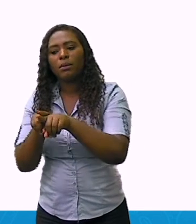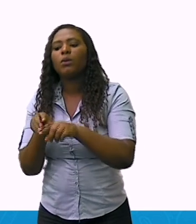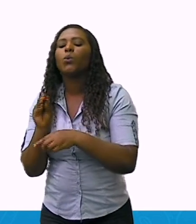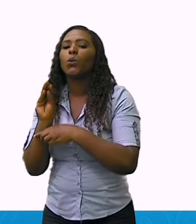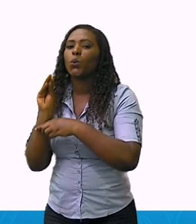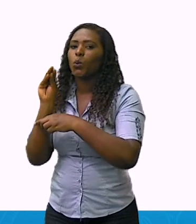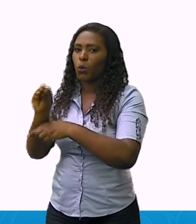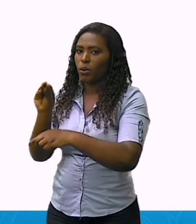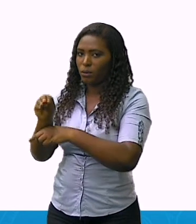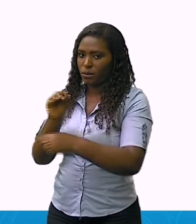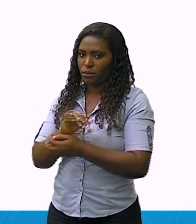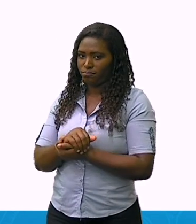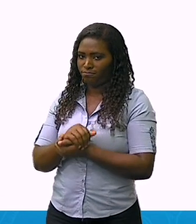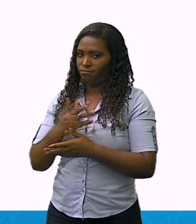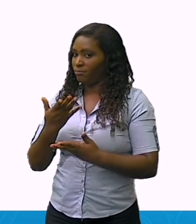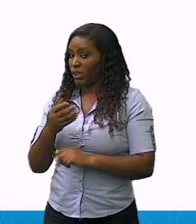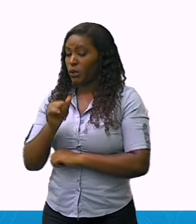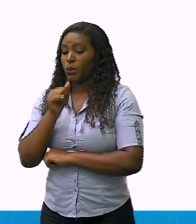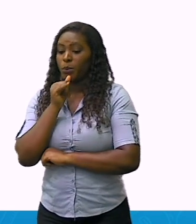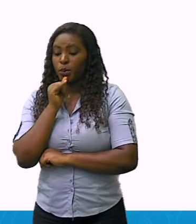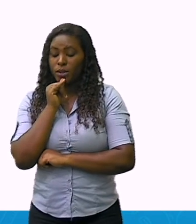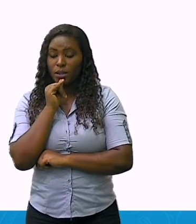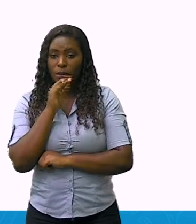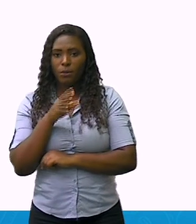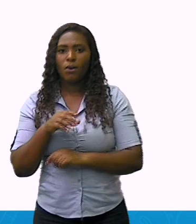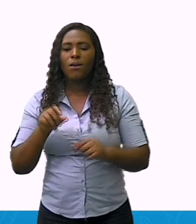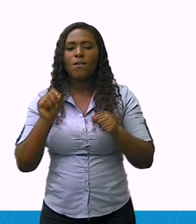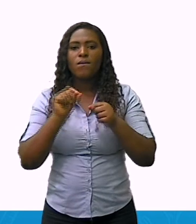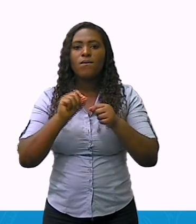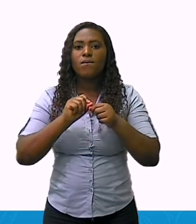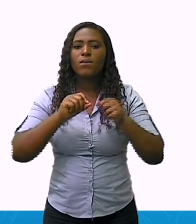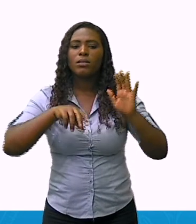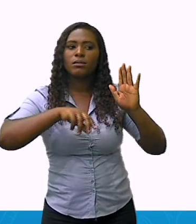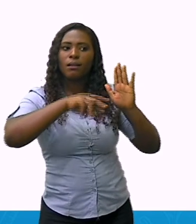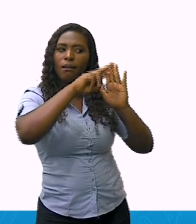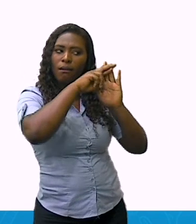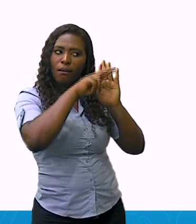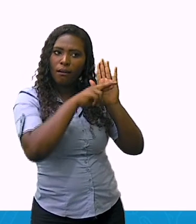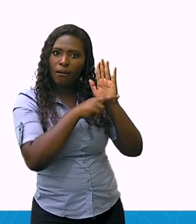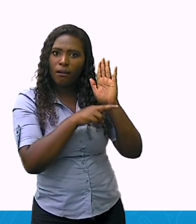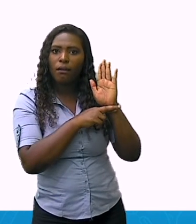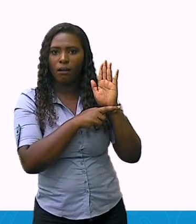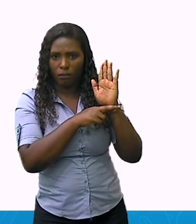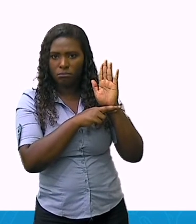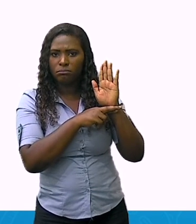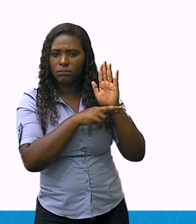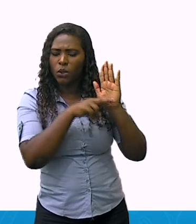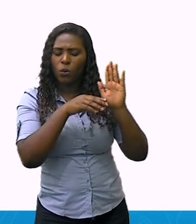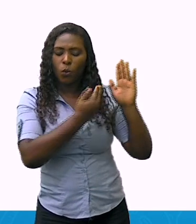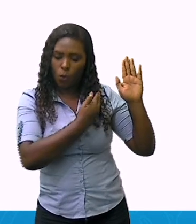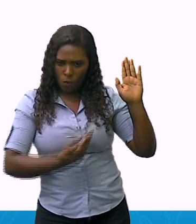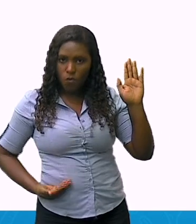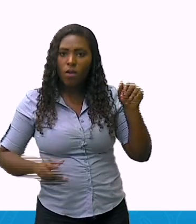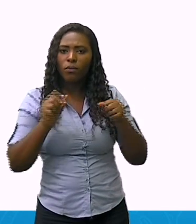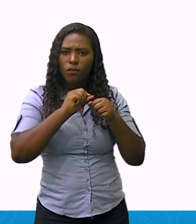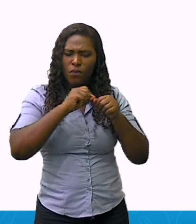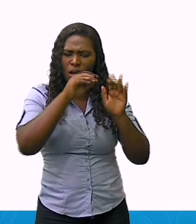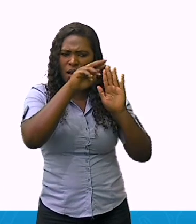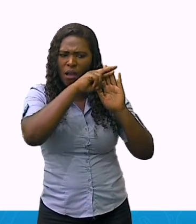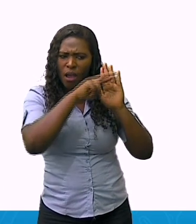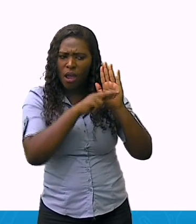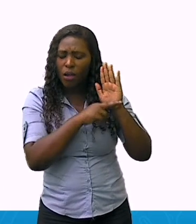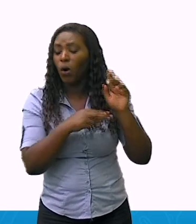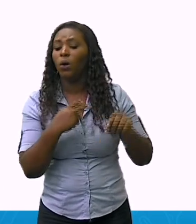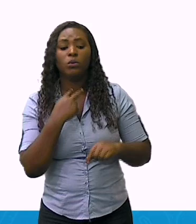ações. A construção de políticas públicas, o monitoramento, a fiscalização de